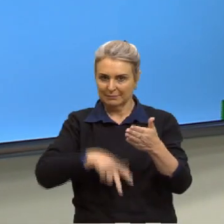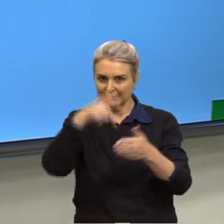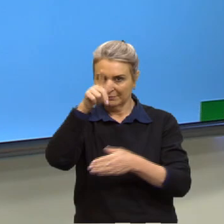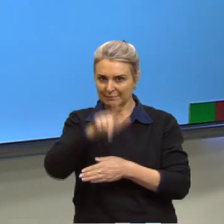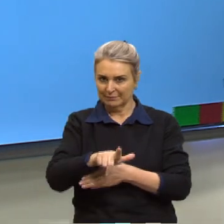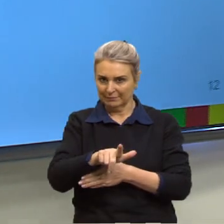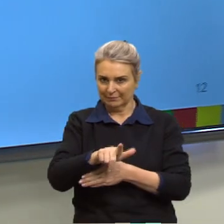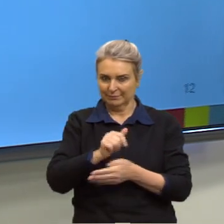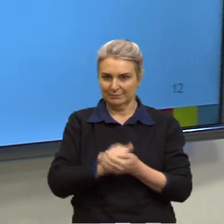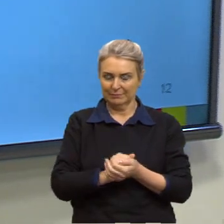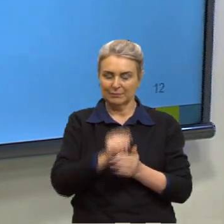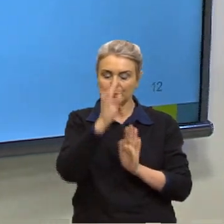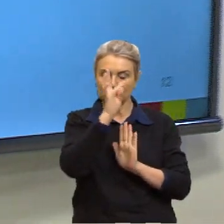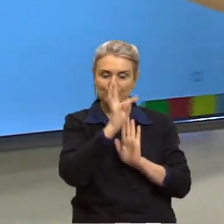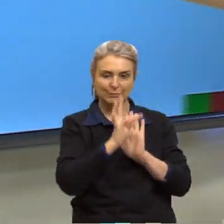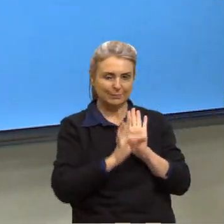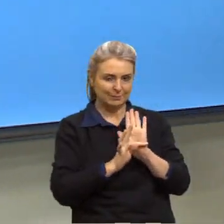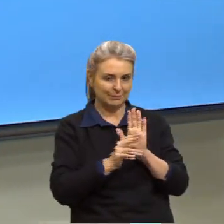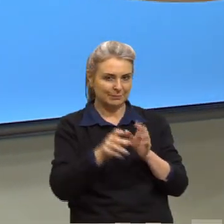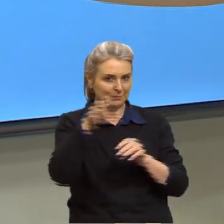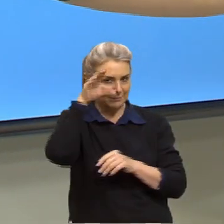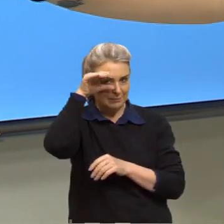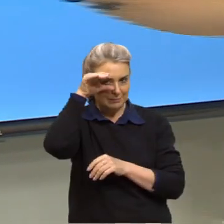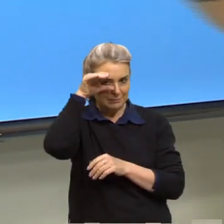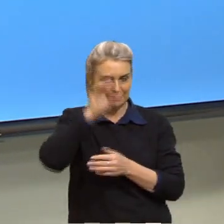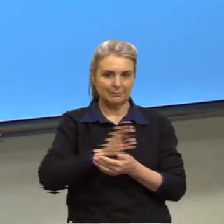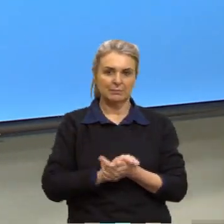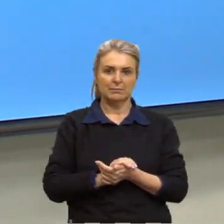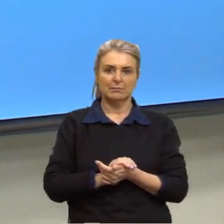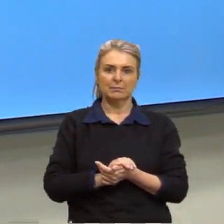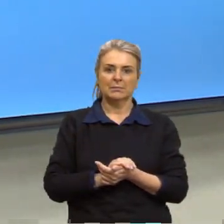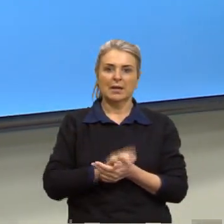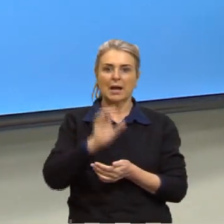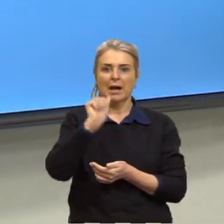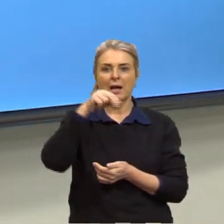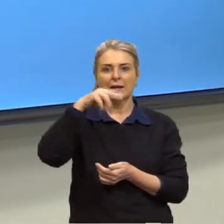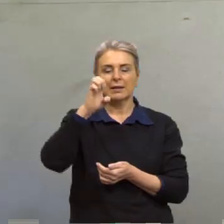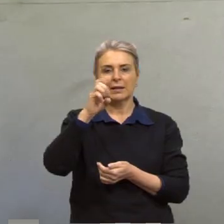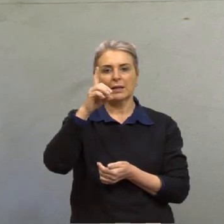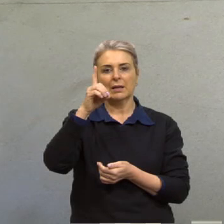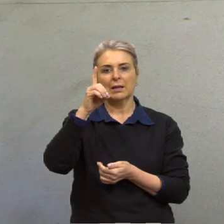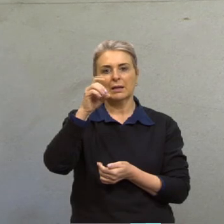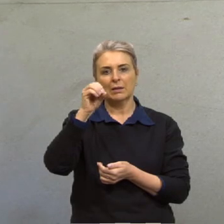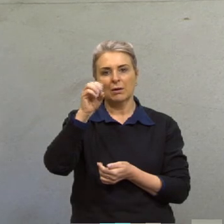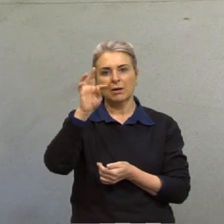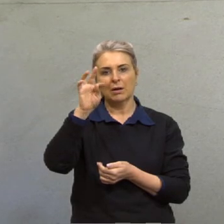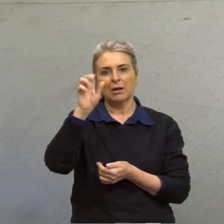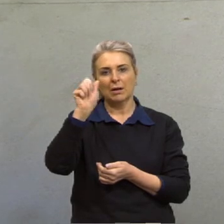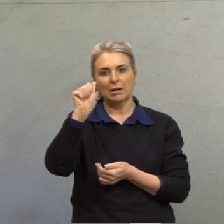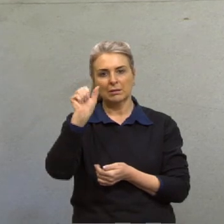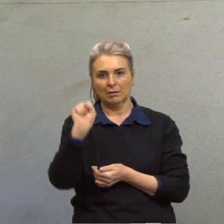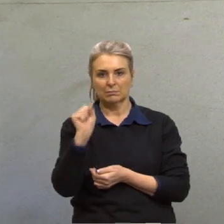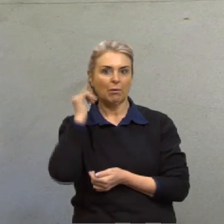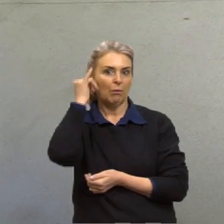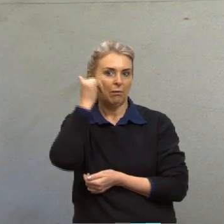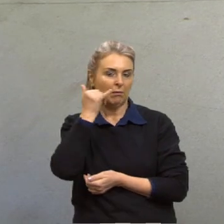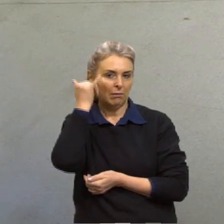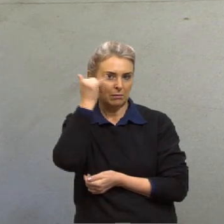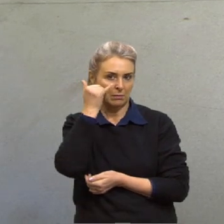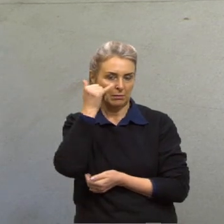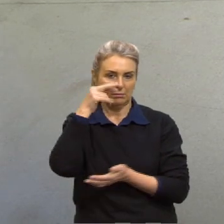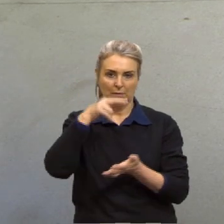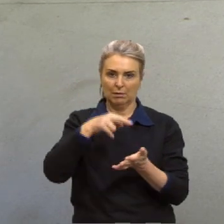de novo o texto, tá? Ali. As anedotas são narrativas reais ou inventadas,